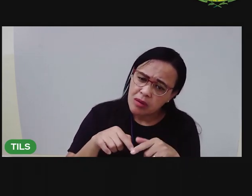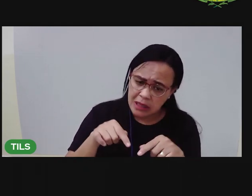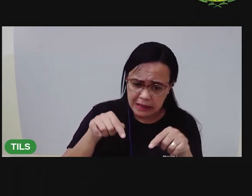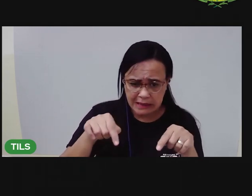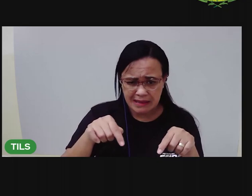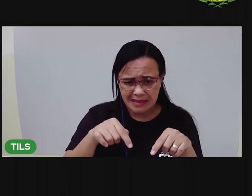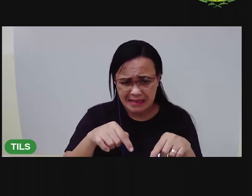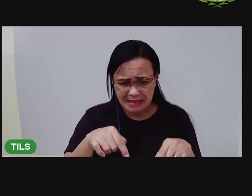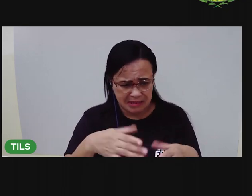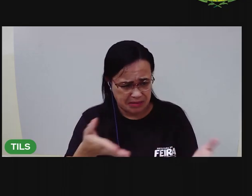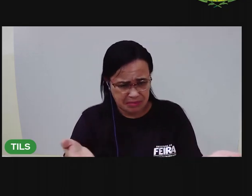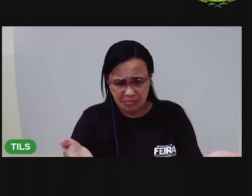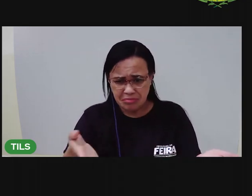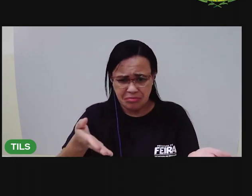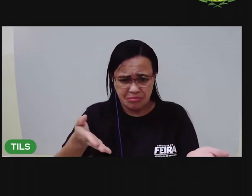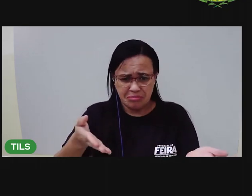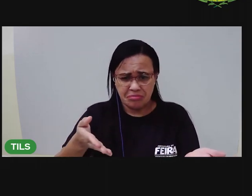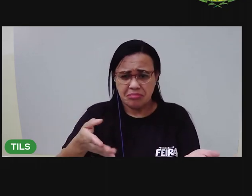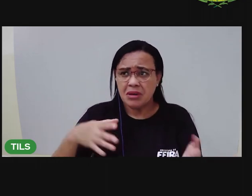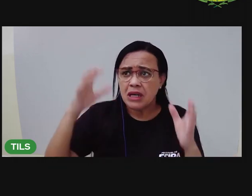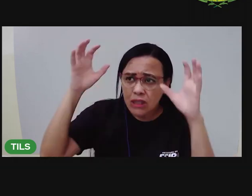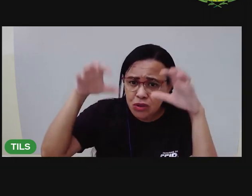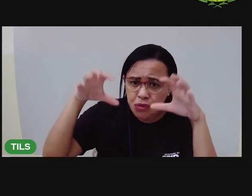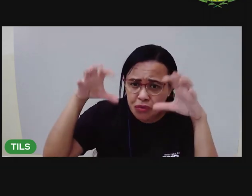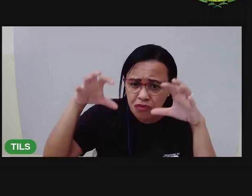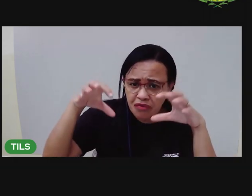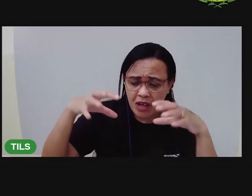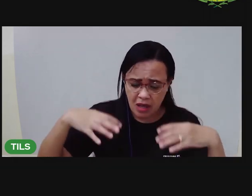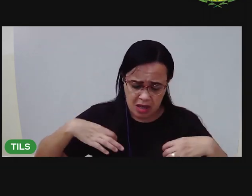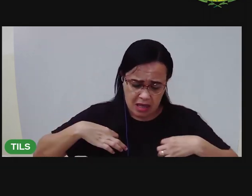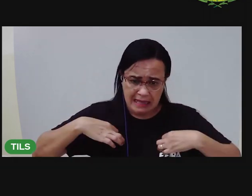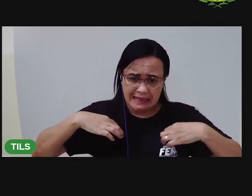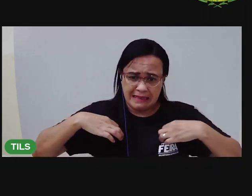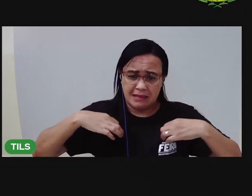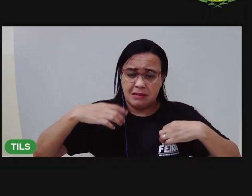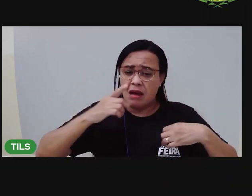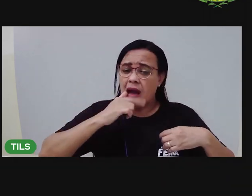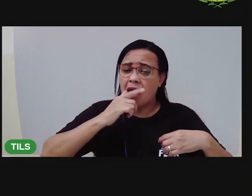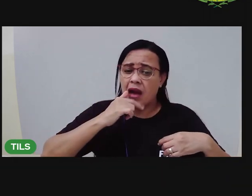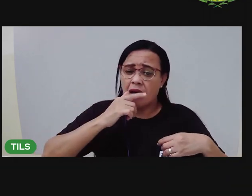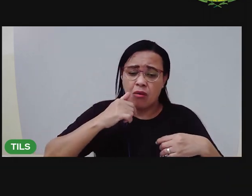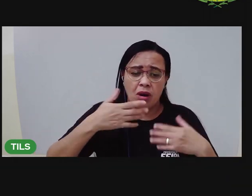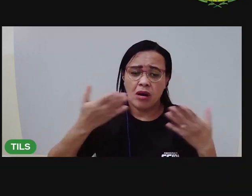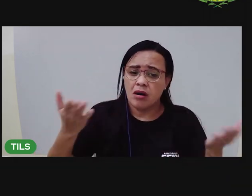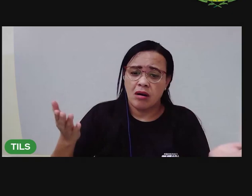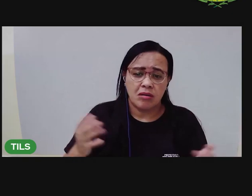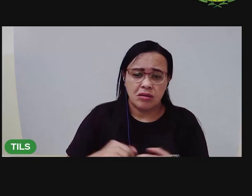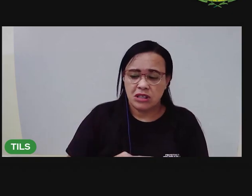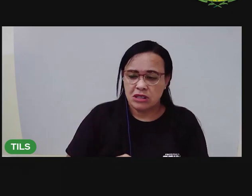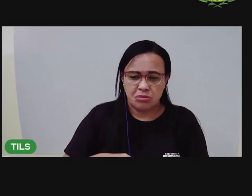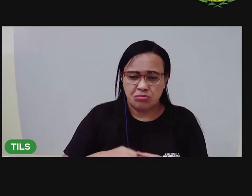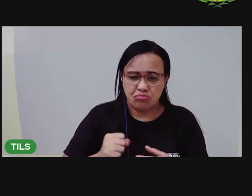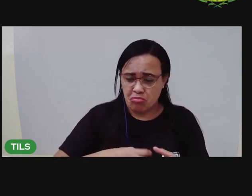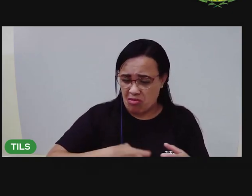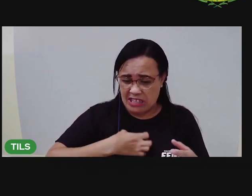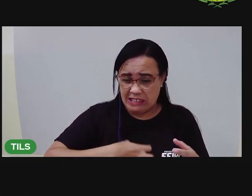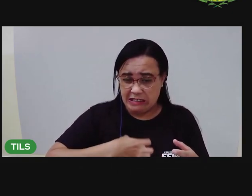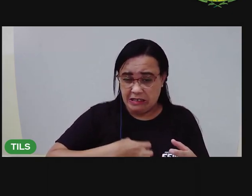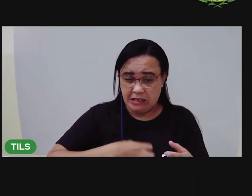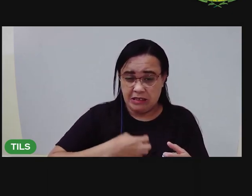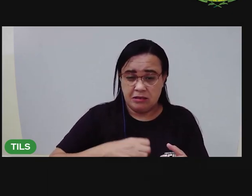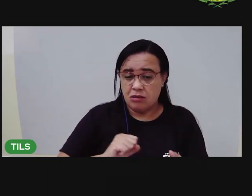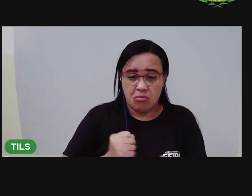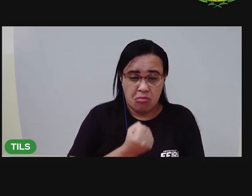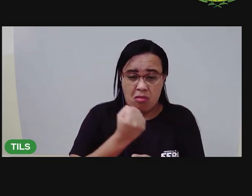chover, vou ficar molhado. Ele respondia, bem emburrado, bem chateado. Olha pra esse